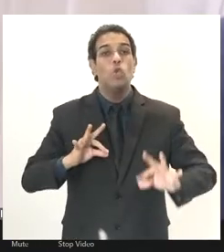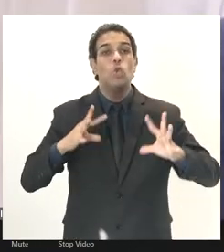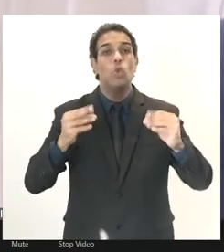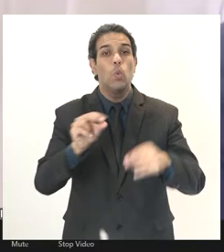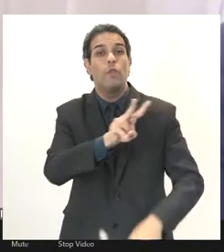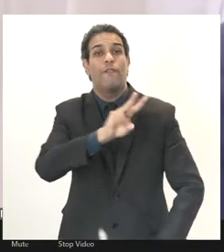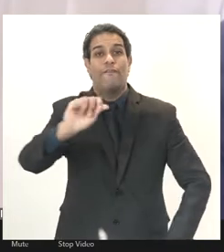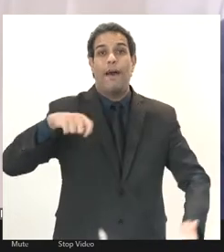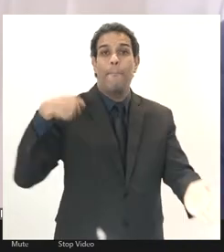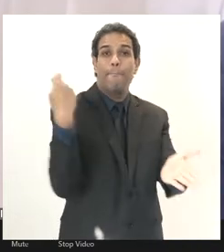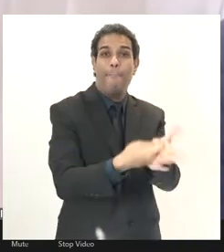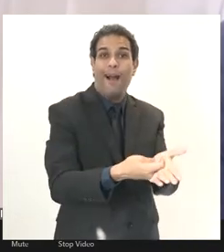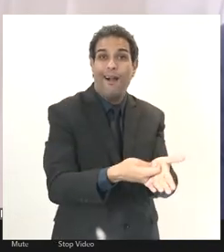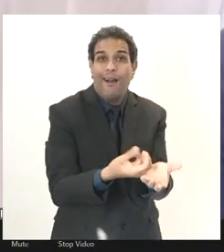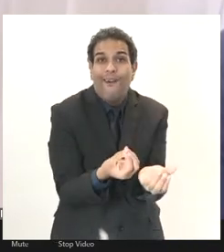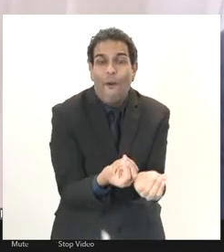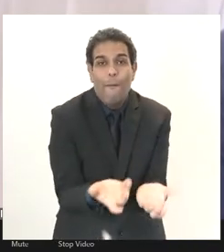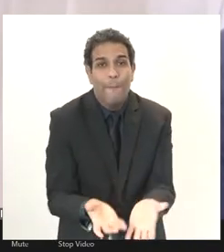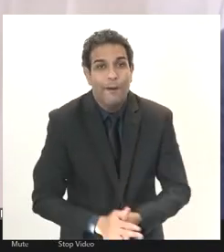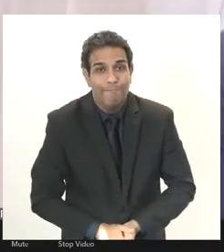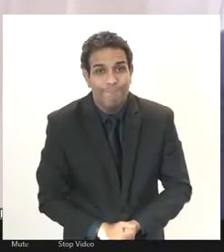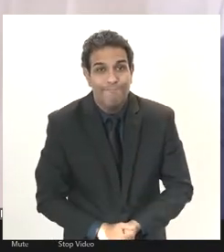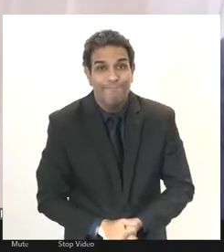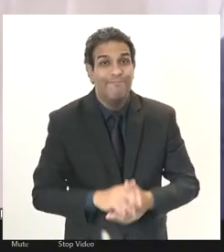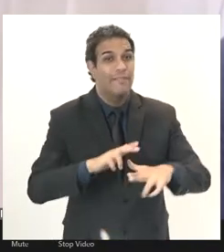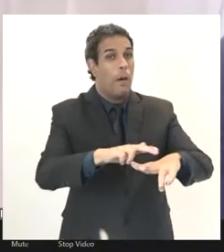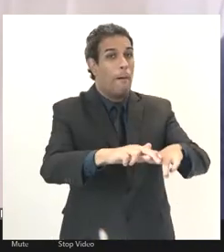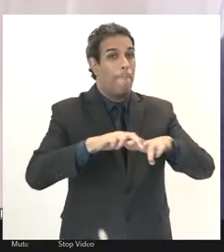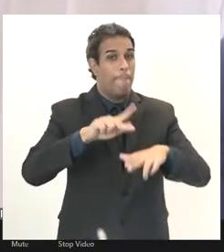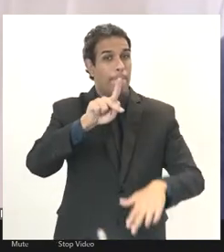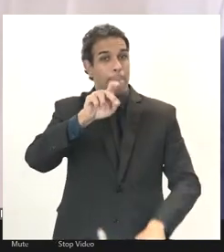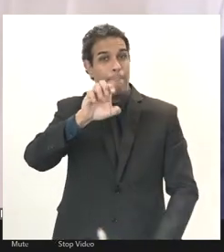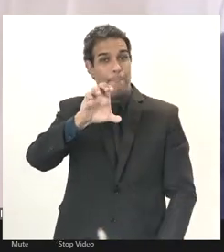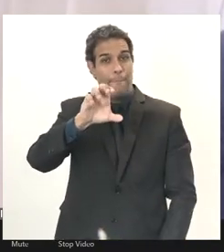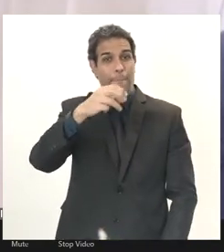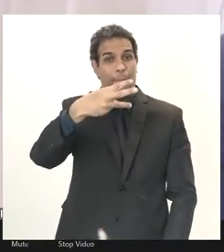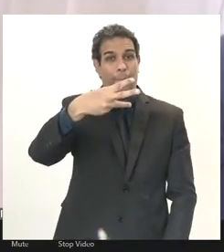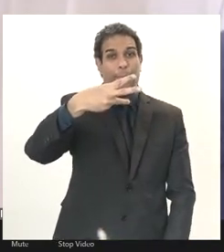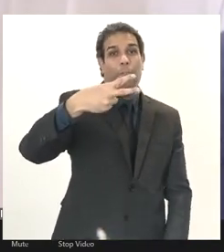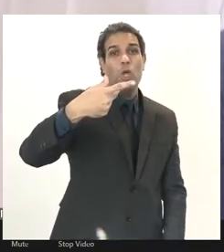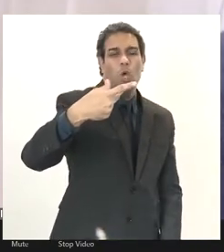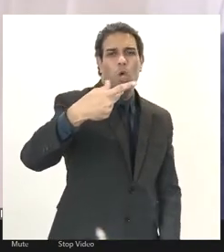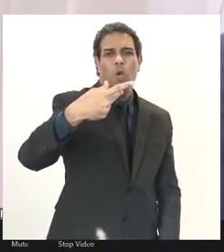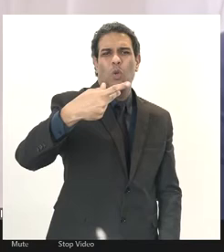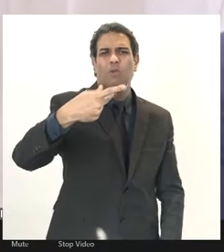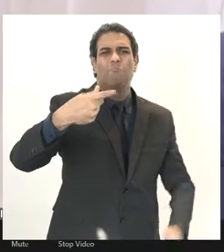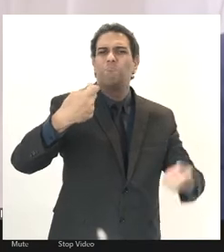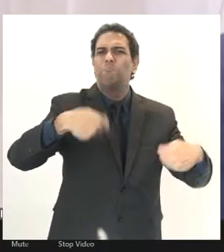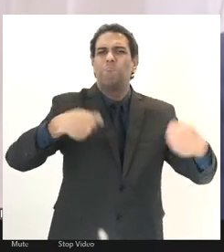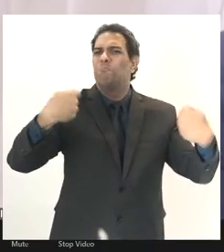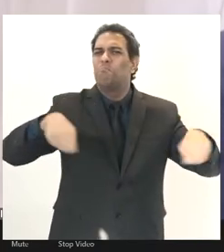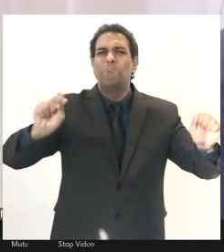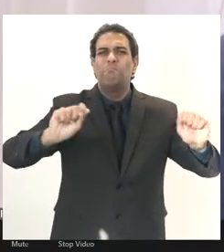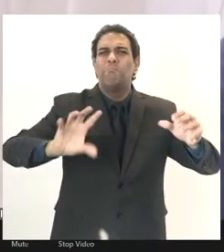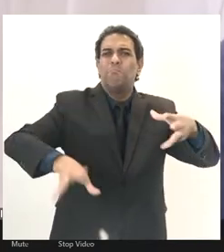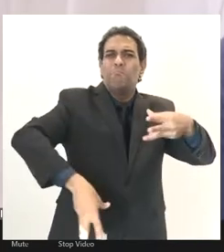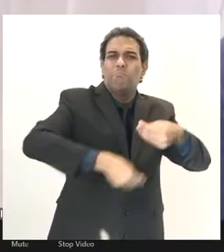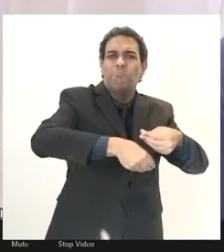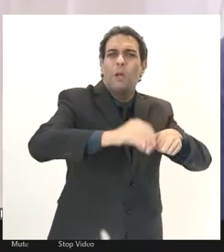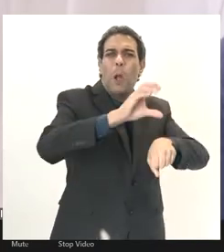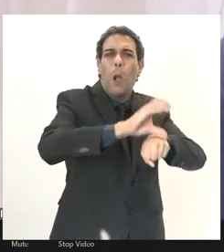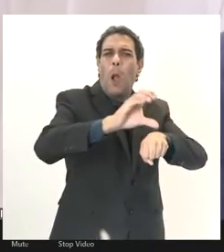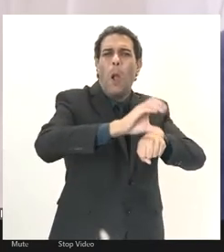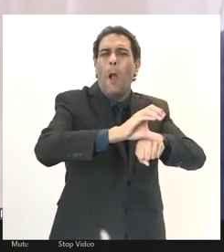inadmissível a PEC 32 ela não merece emendas ela merece ser retirada